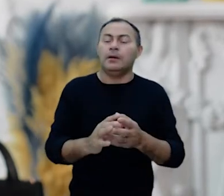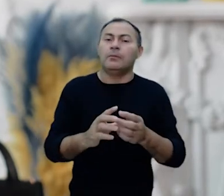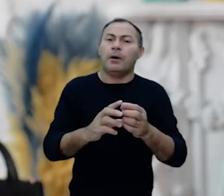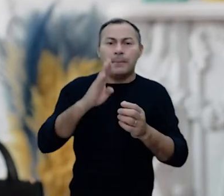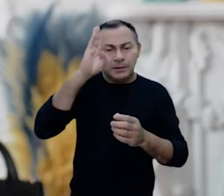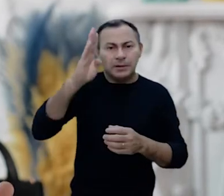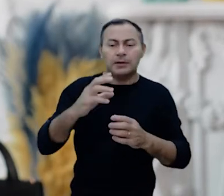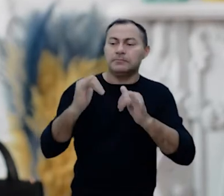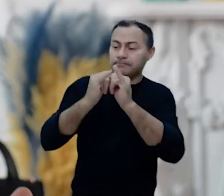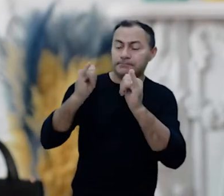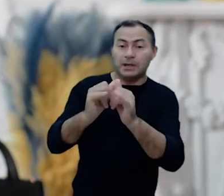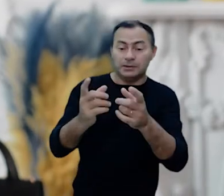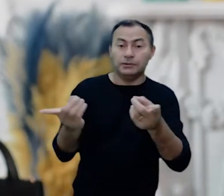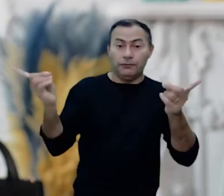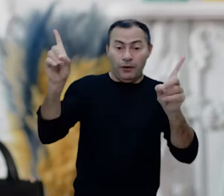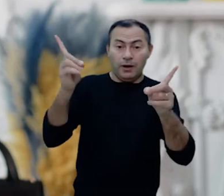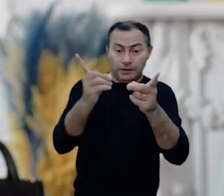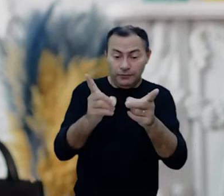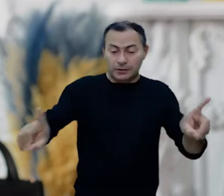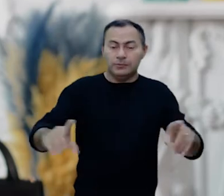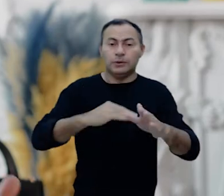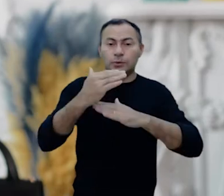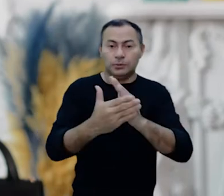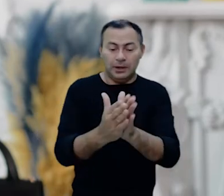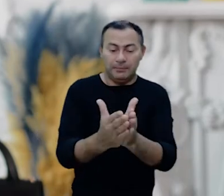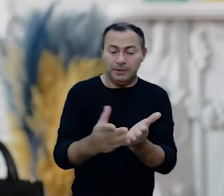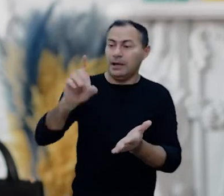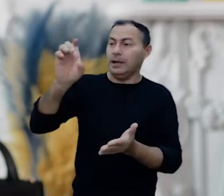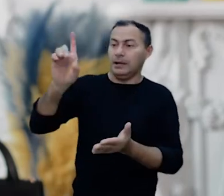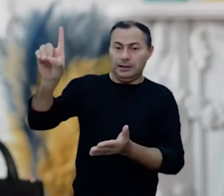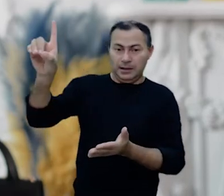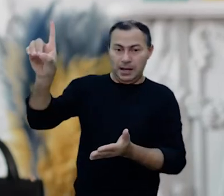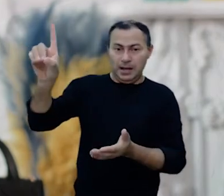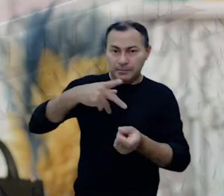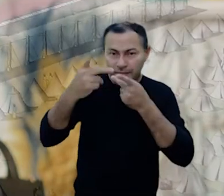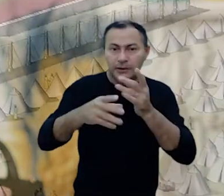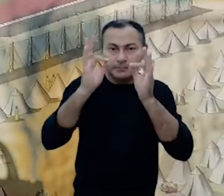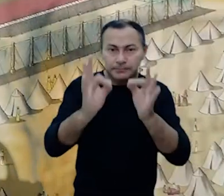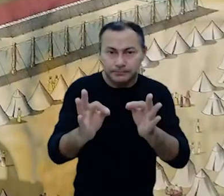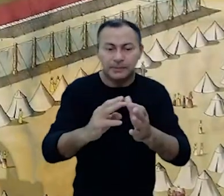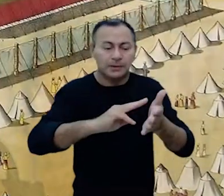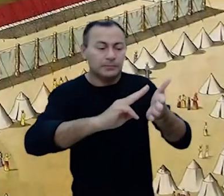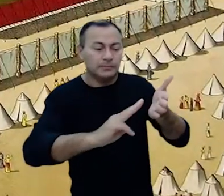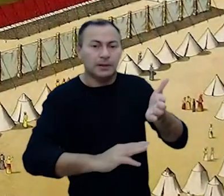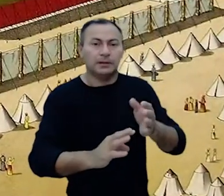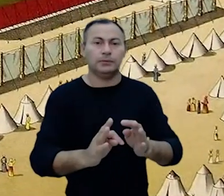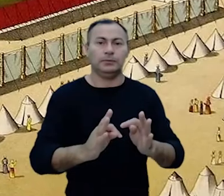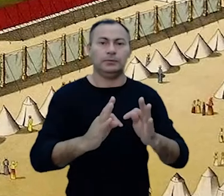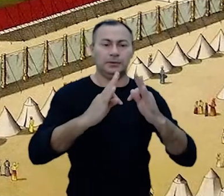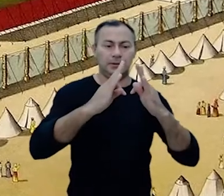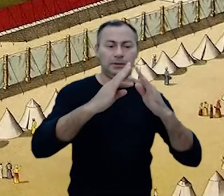a reconciliação desse divórcio, é realmente tudo o que a Bíblia é e tudo o que ela nos diz. É exatamente essa